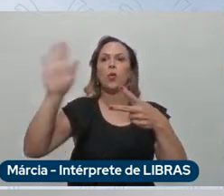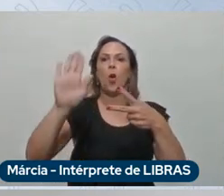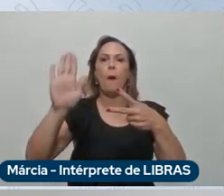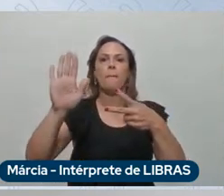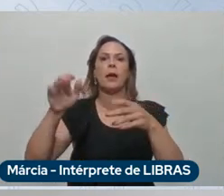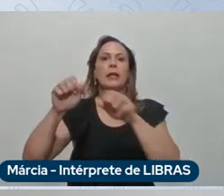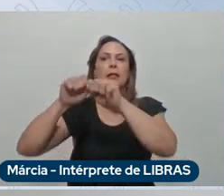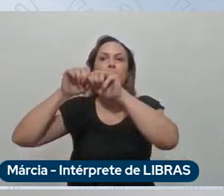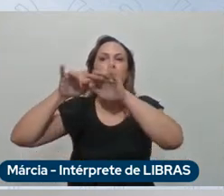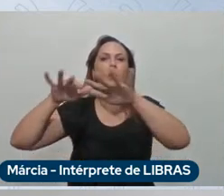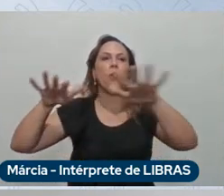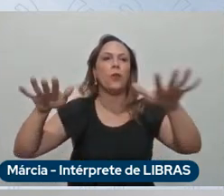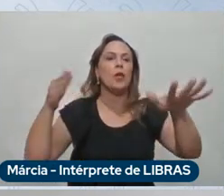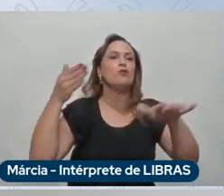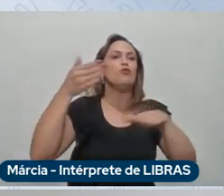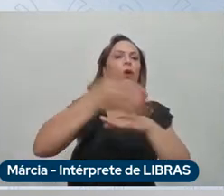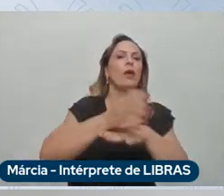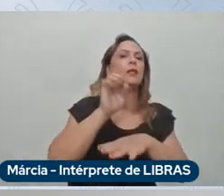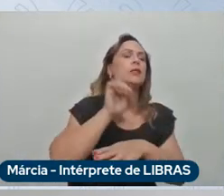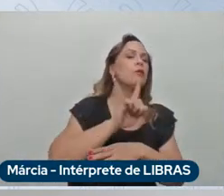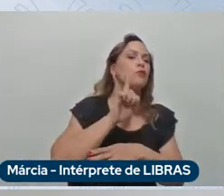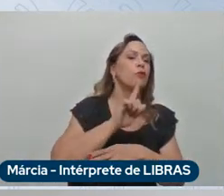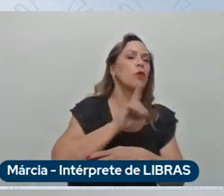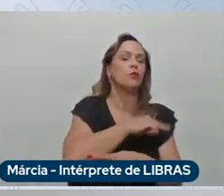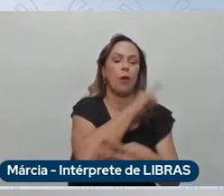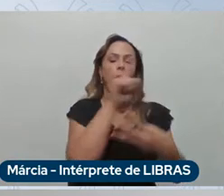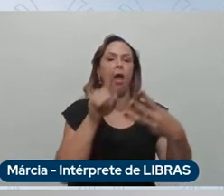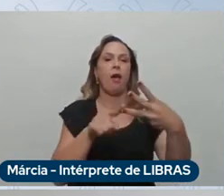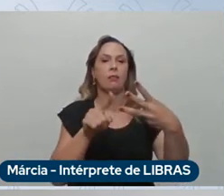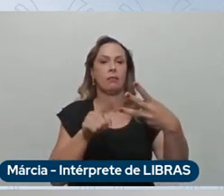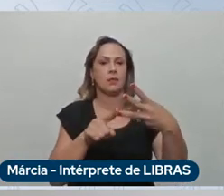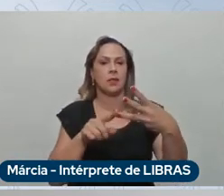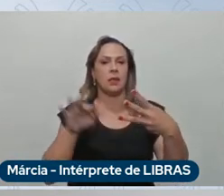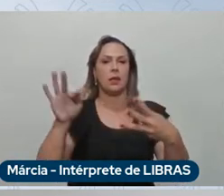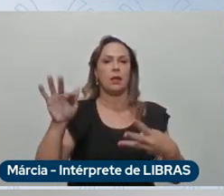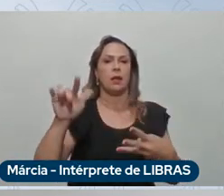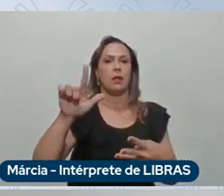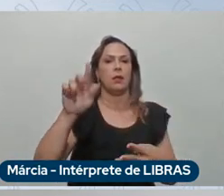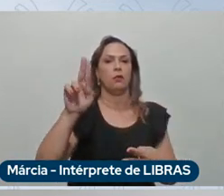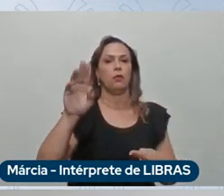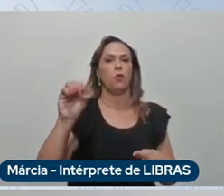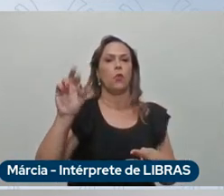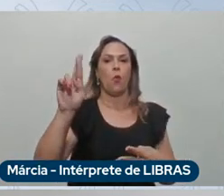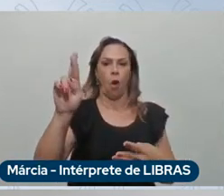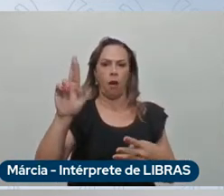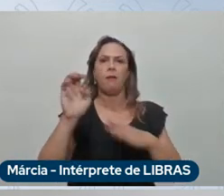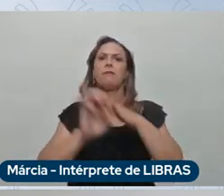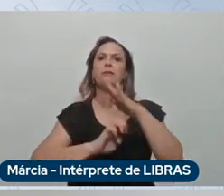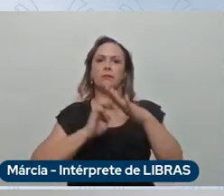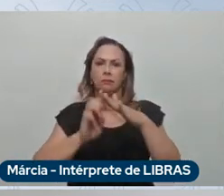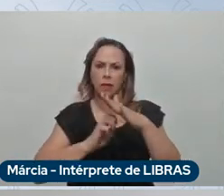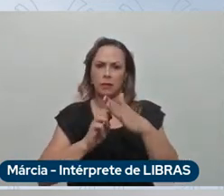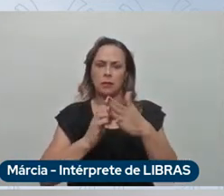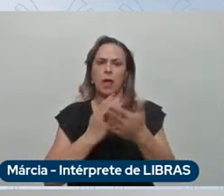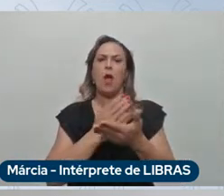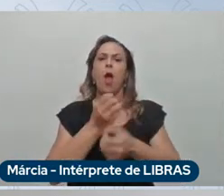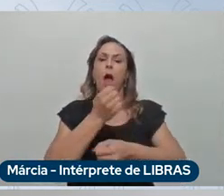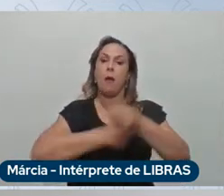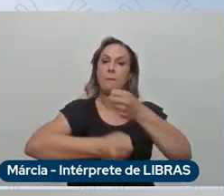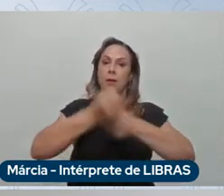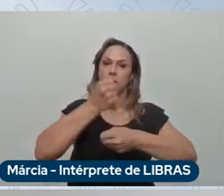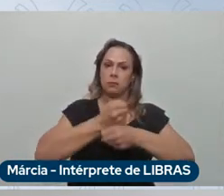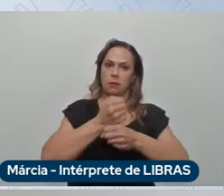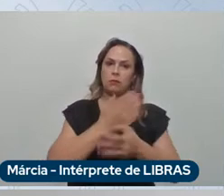e a terceira aqui no Brasil chama Flua com Flua nós entramos desde o ano passado no mundo de